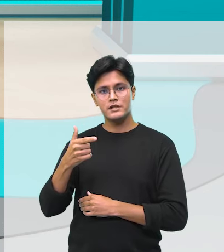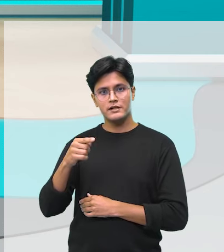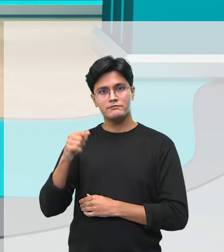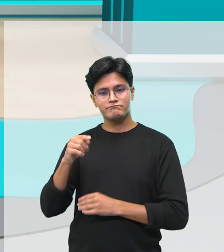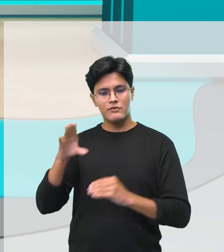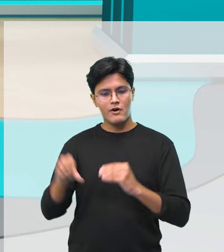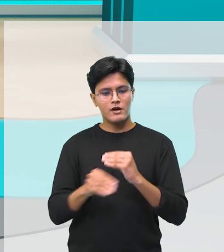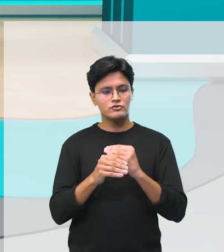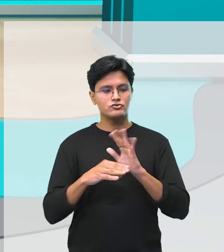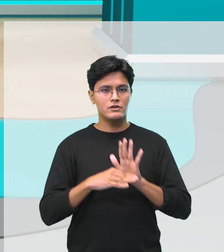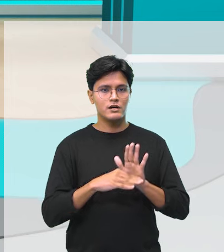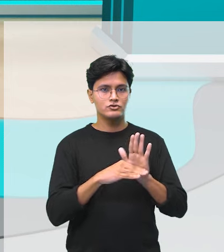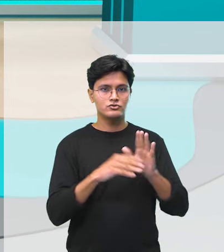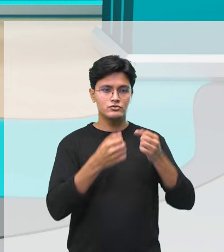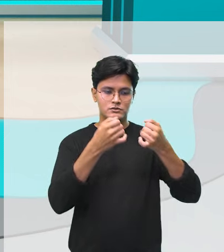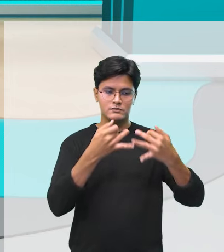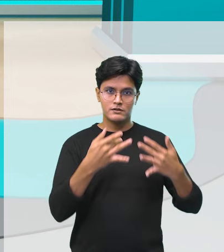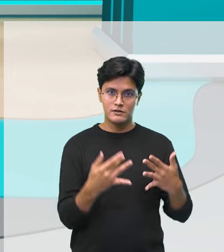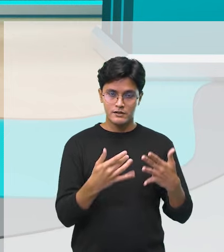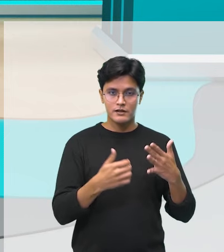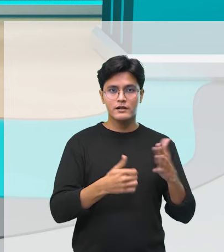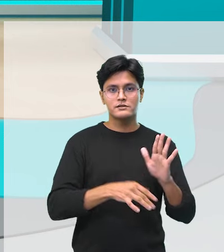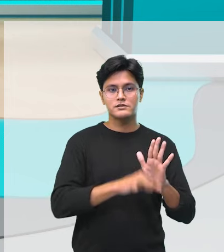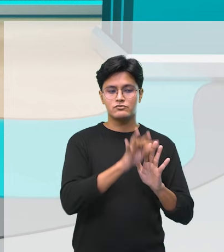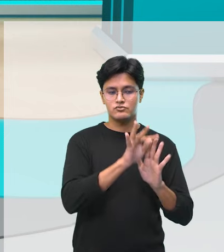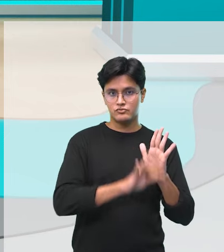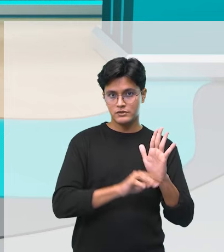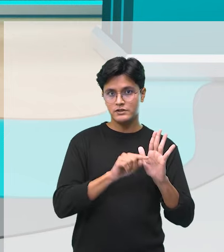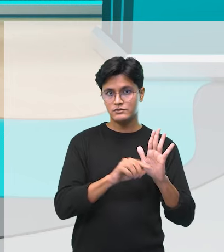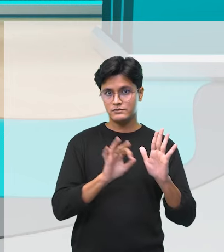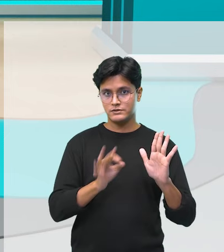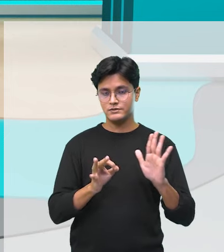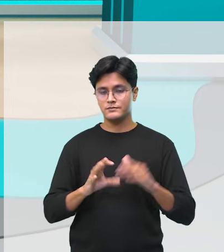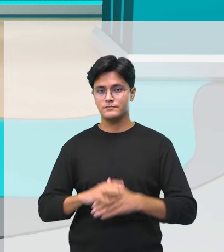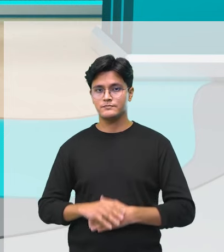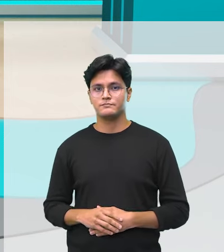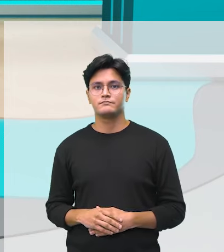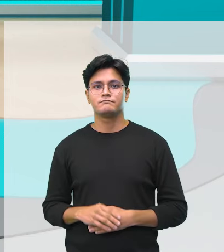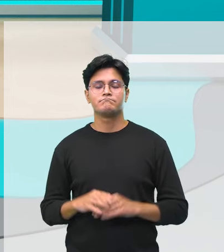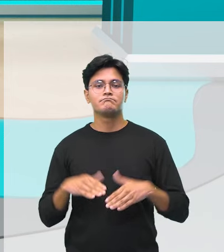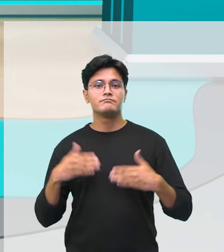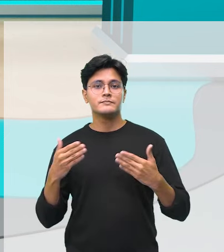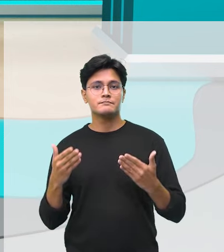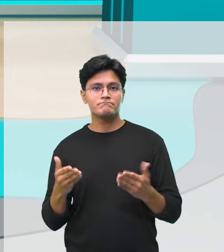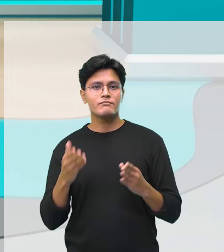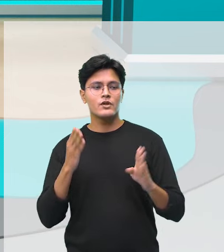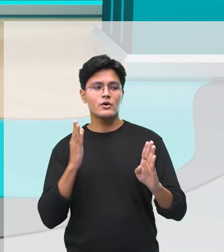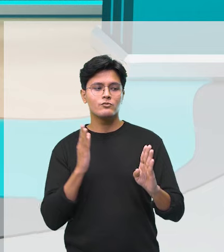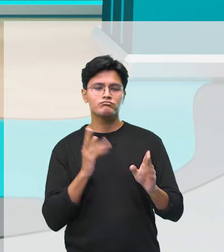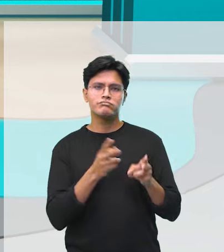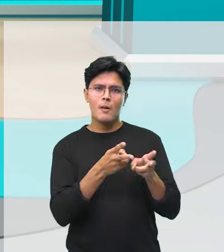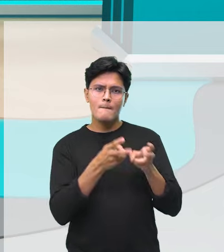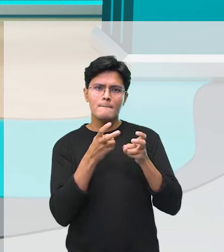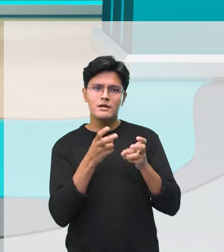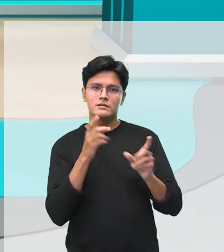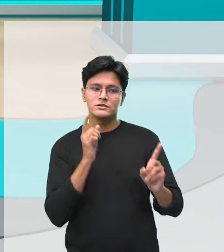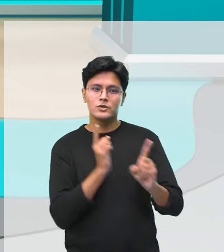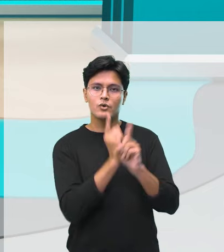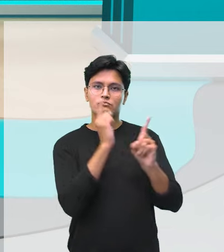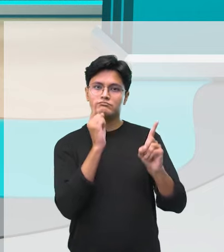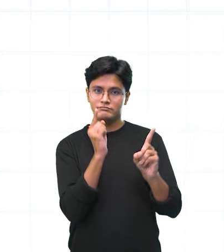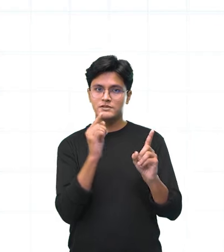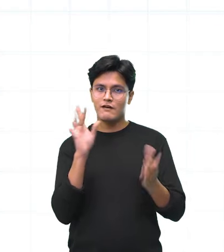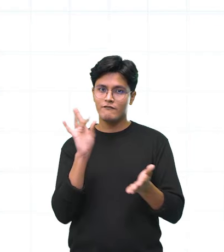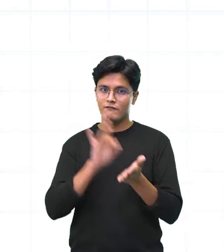na explicação do nosso primeiro fato, ok? Então, vamos lá identificar esses fatos no nosso